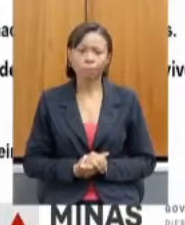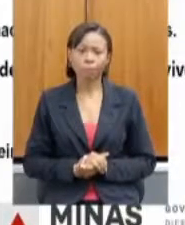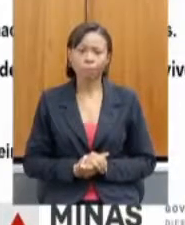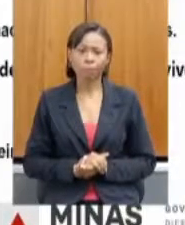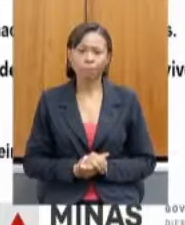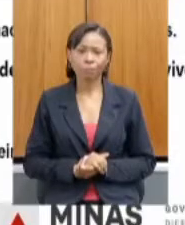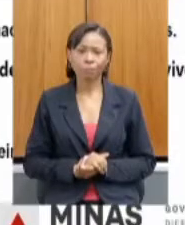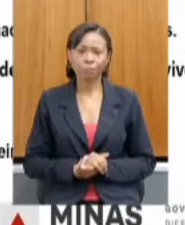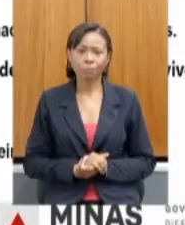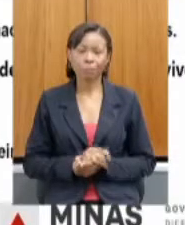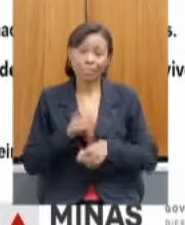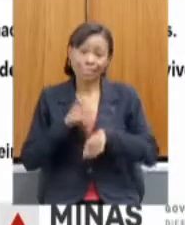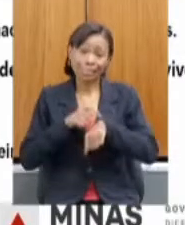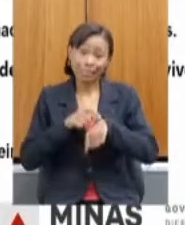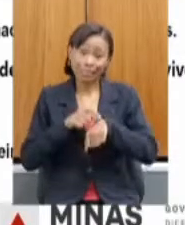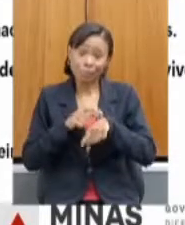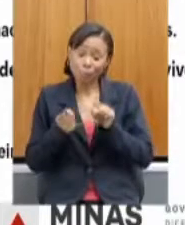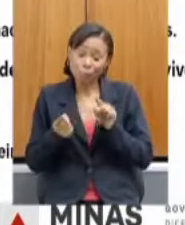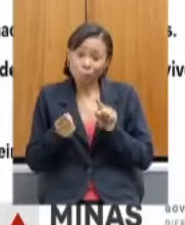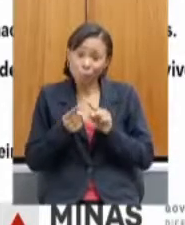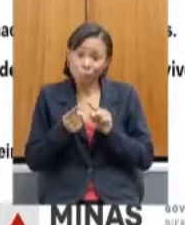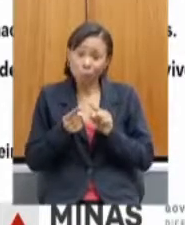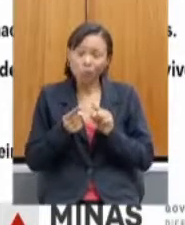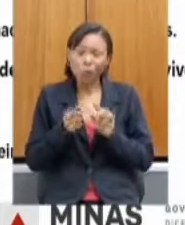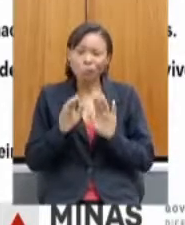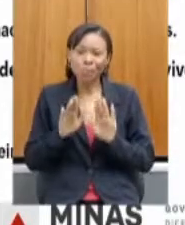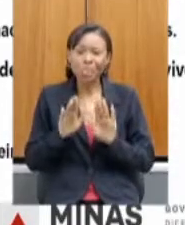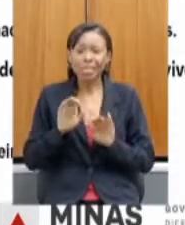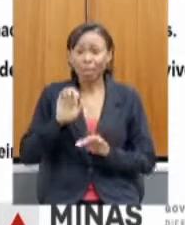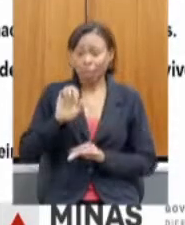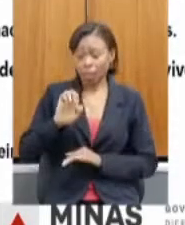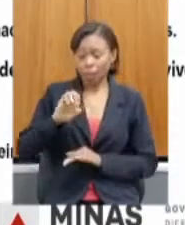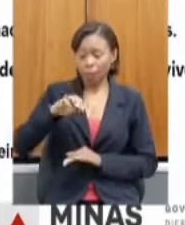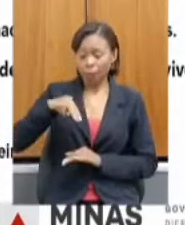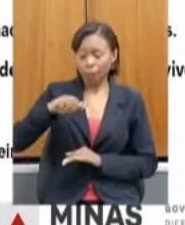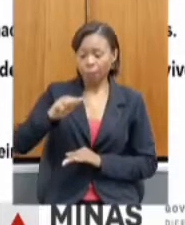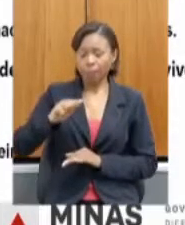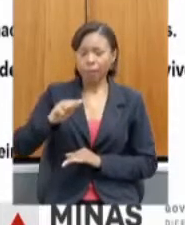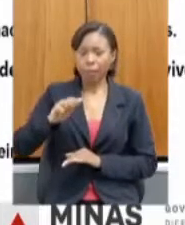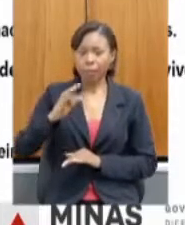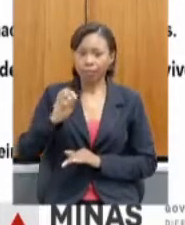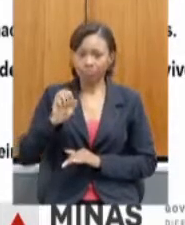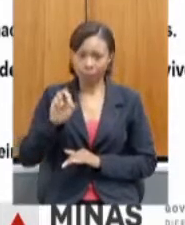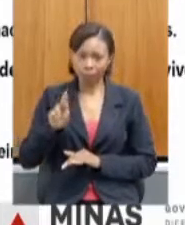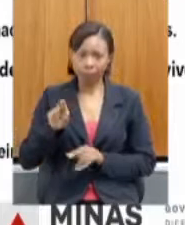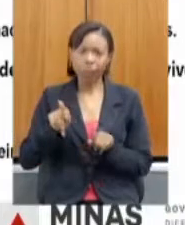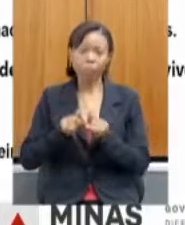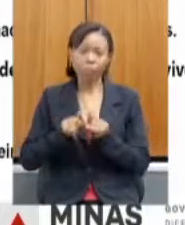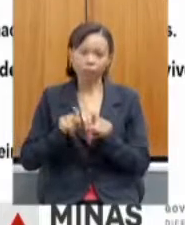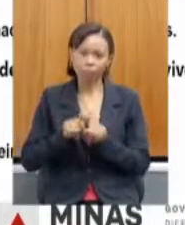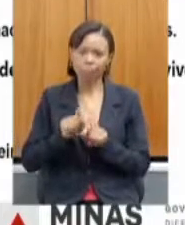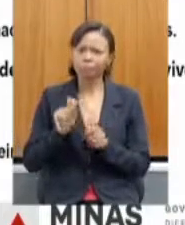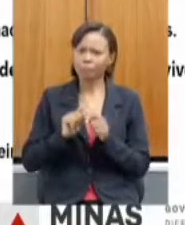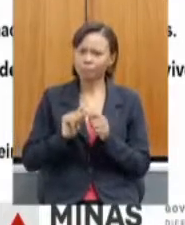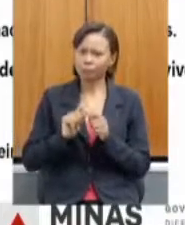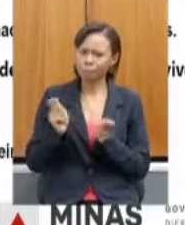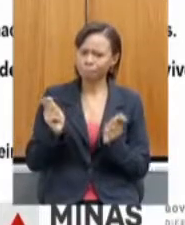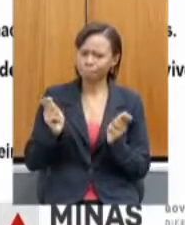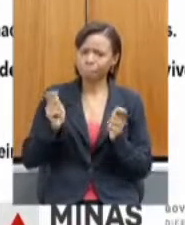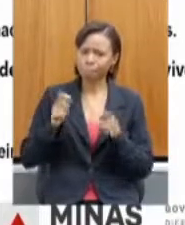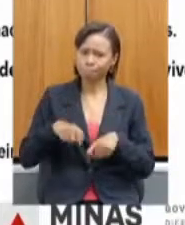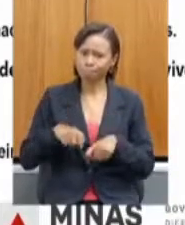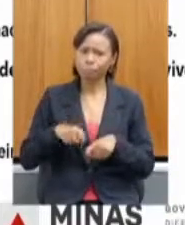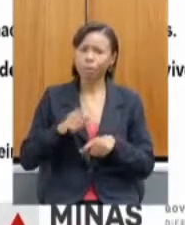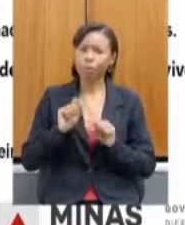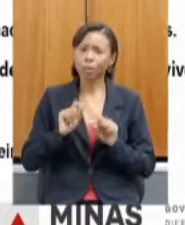Bem, o tempo é curto. Vamos lá. Emater também fez o possível para que o serviço de assistência técnica